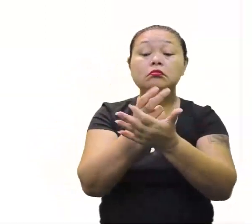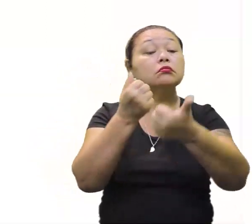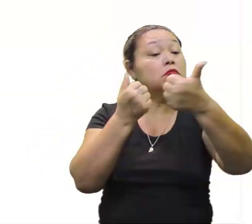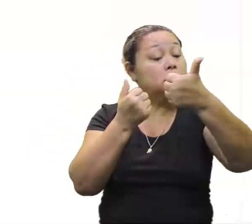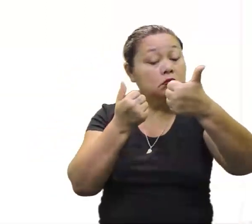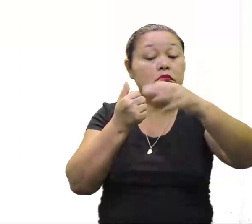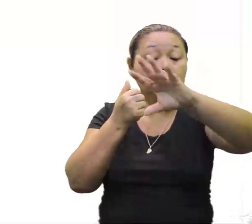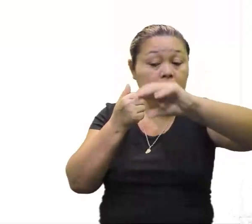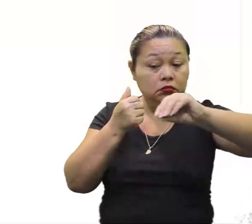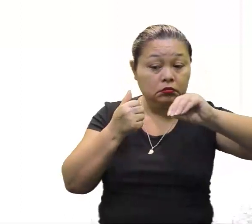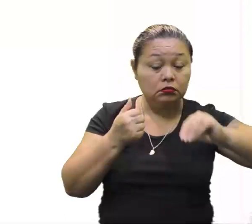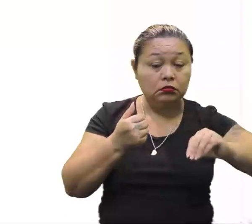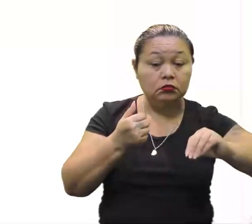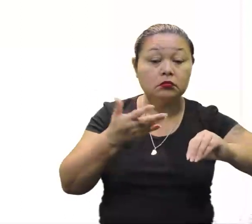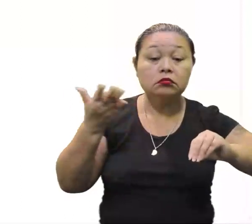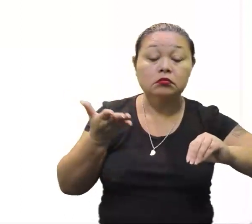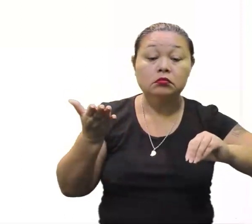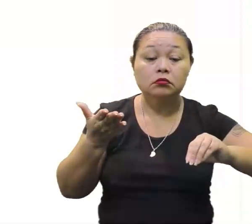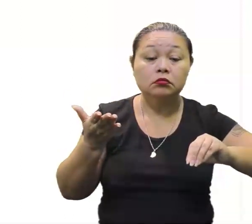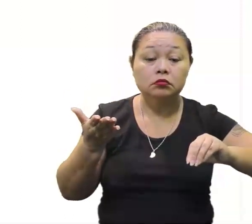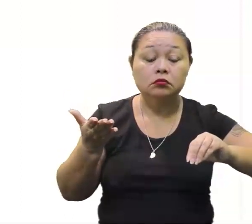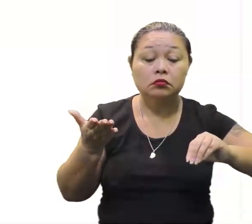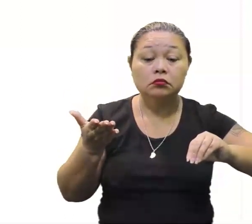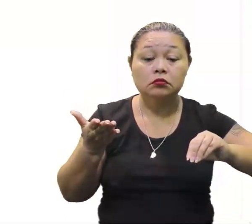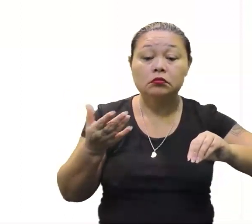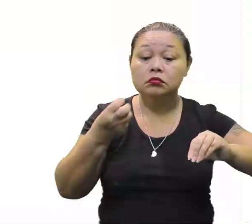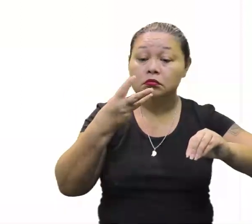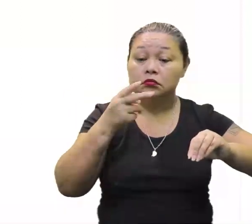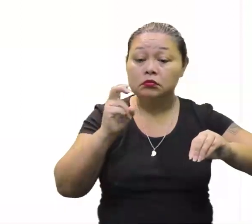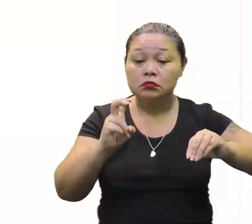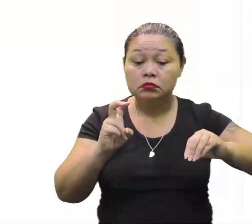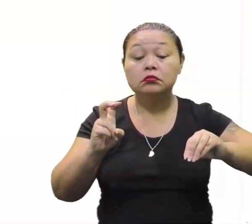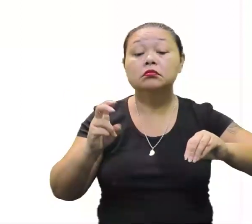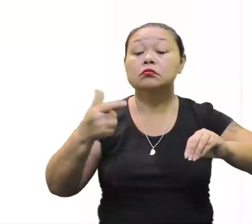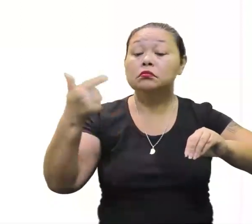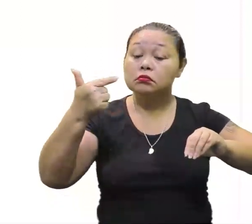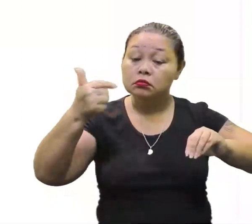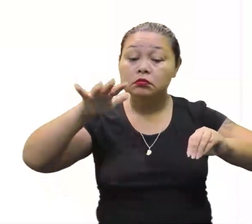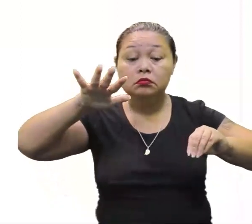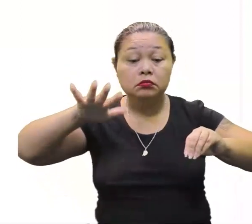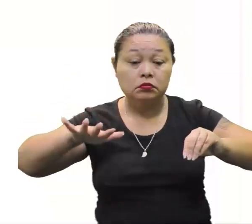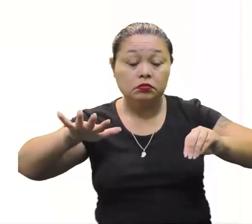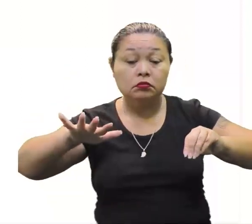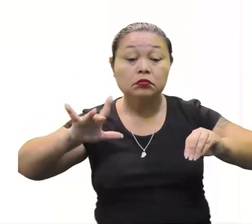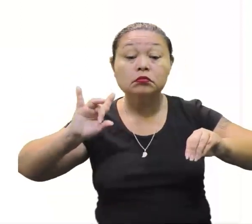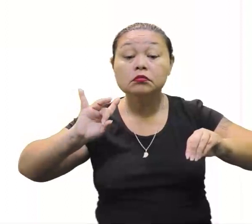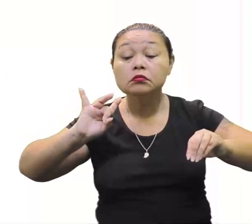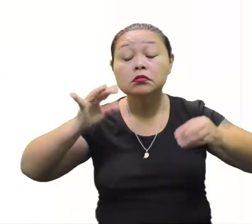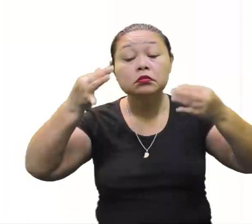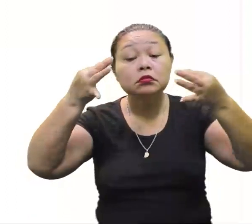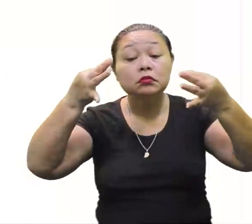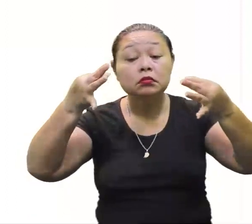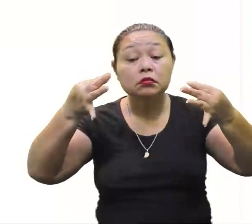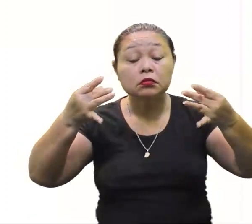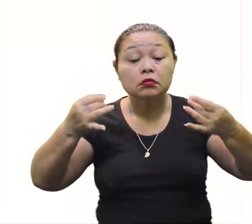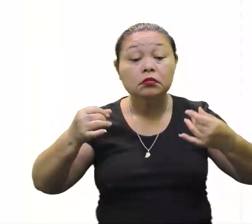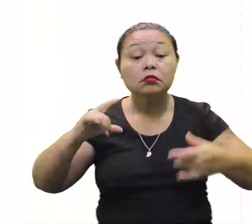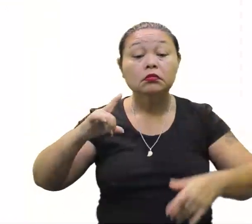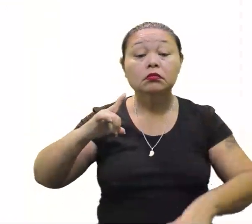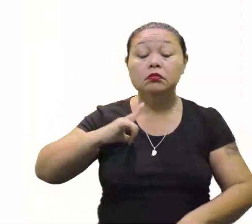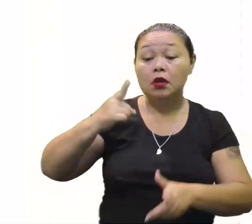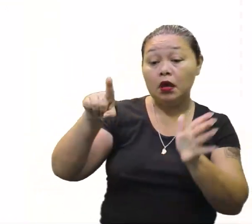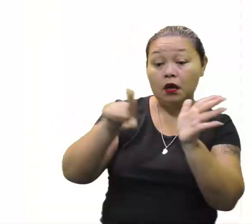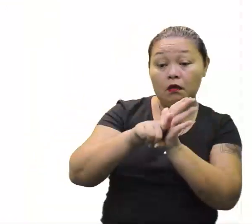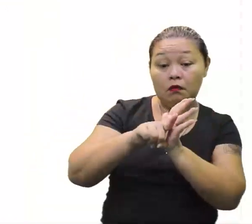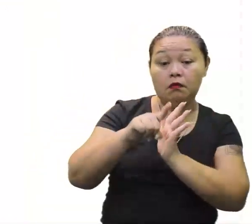no primeiro membro. Agora, o 35 já estava no segundo, permanece. Só tem um detalhe aqui, né? Tem esse